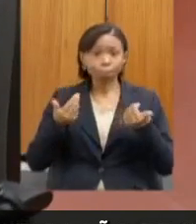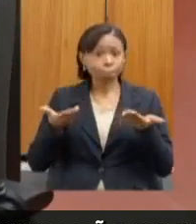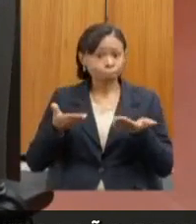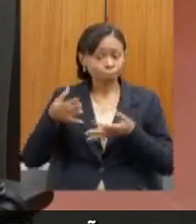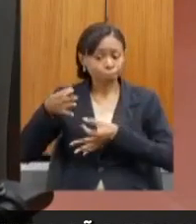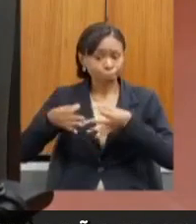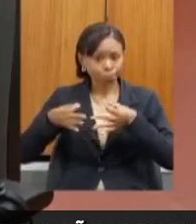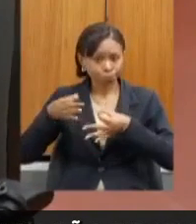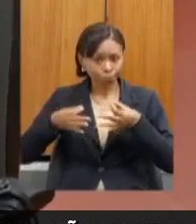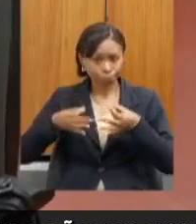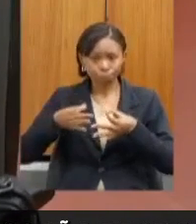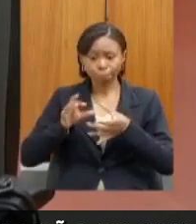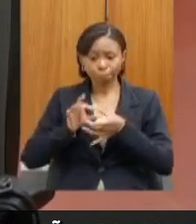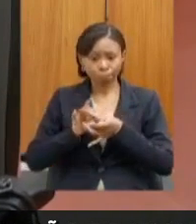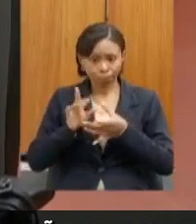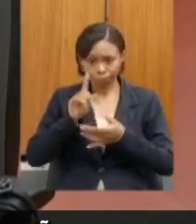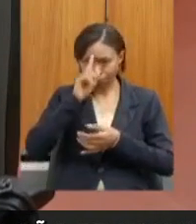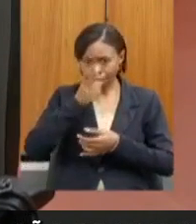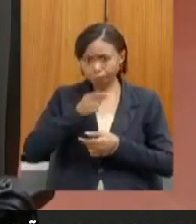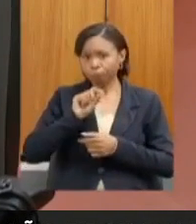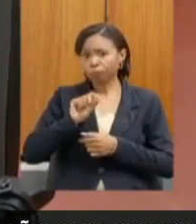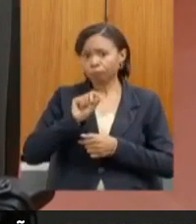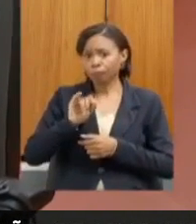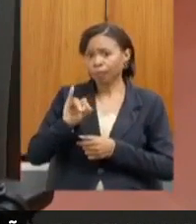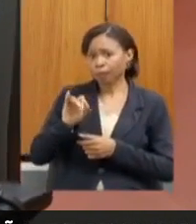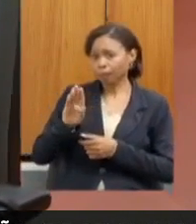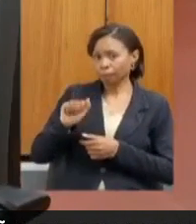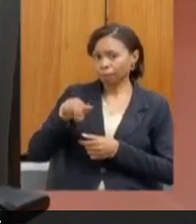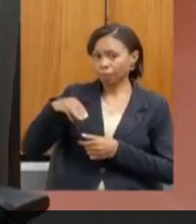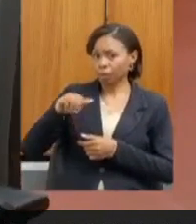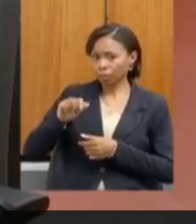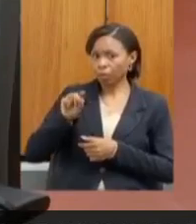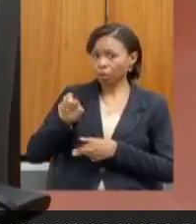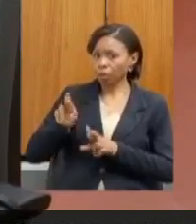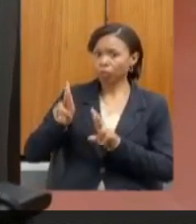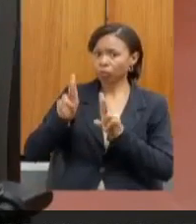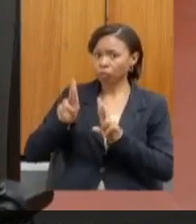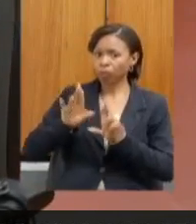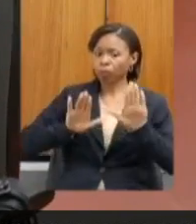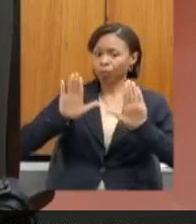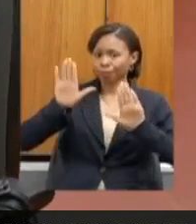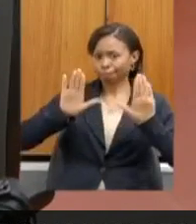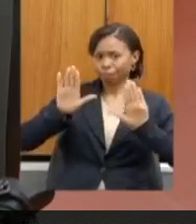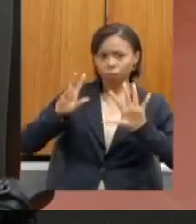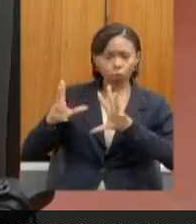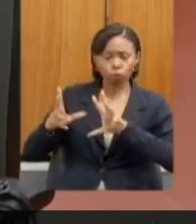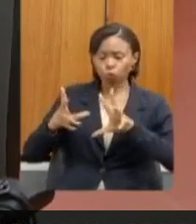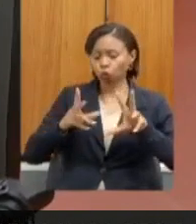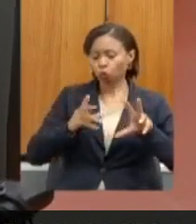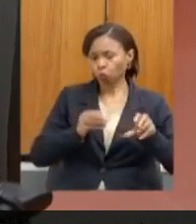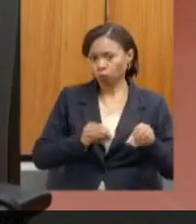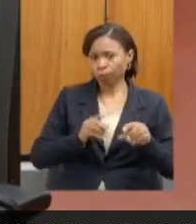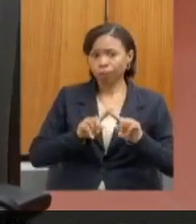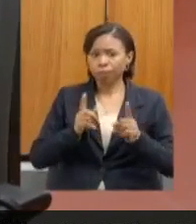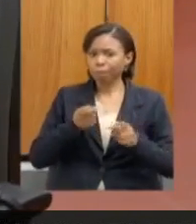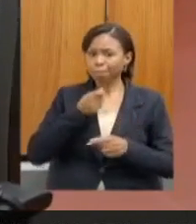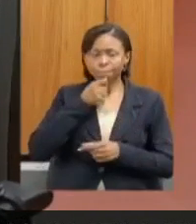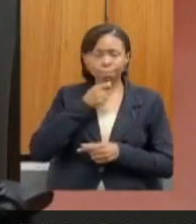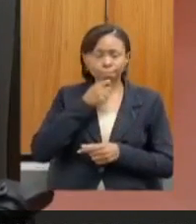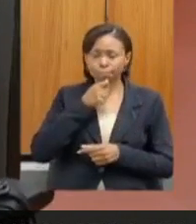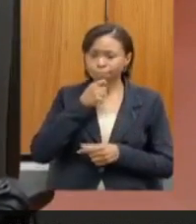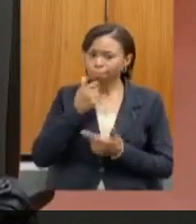IBAMA deveria licenciar todo o empreendimento. Não há ainda uma definição institucional